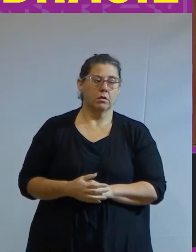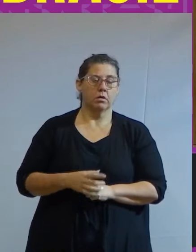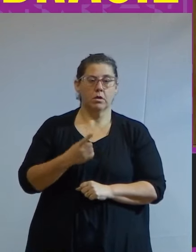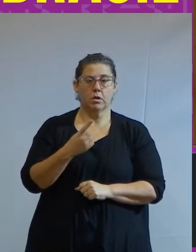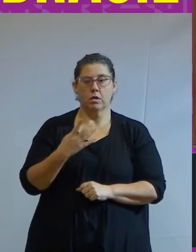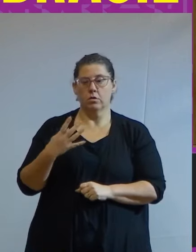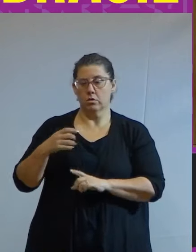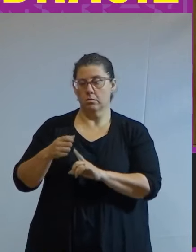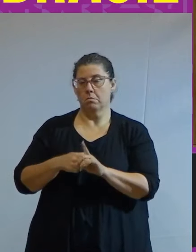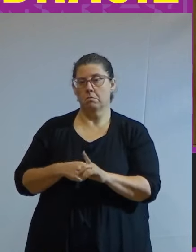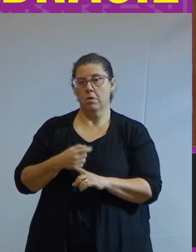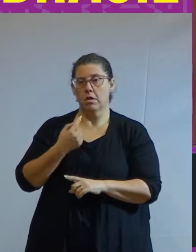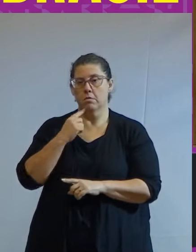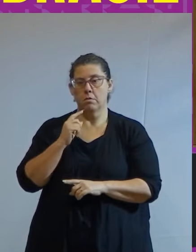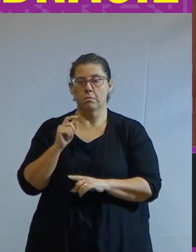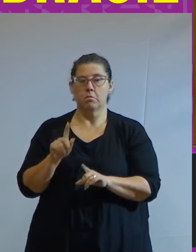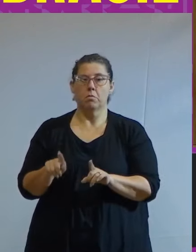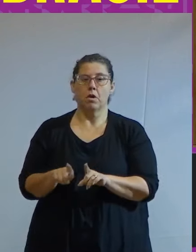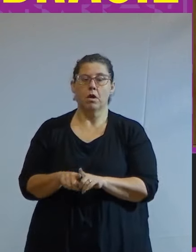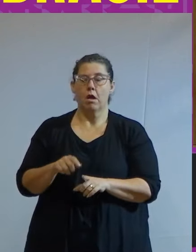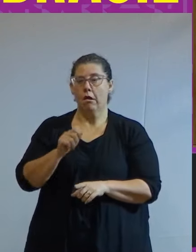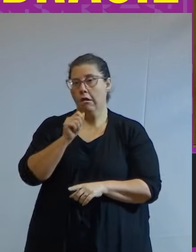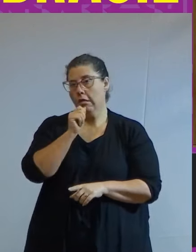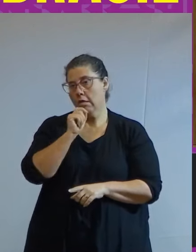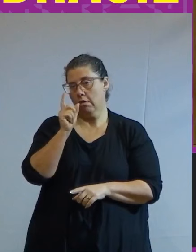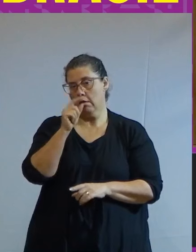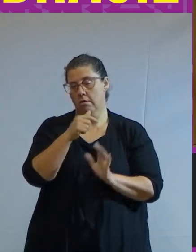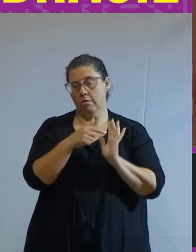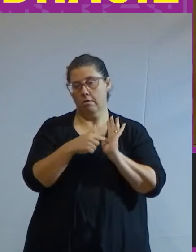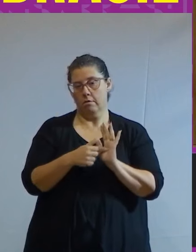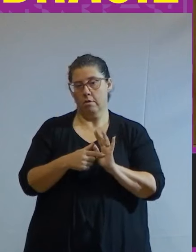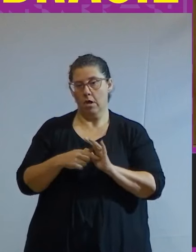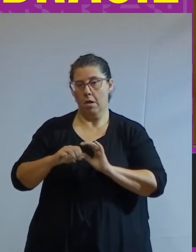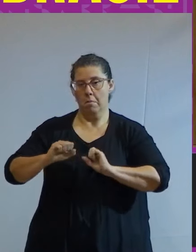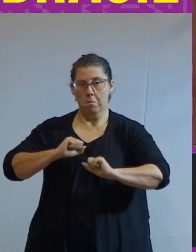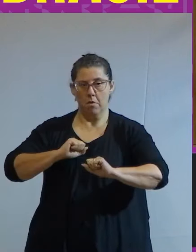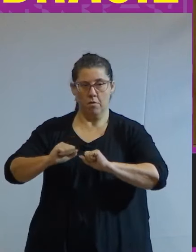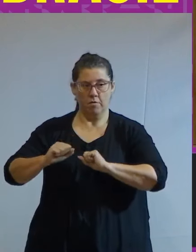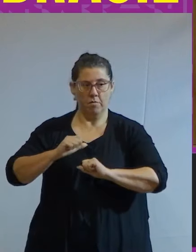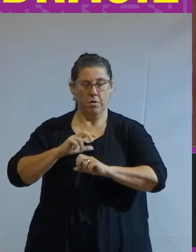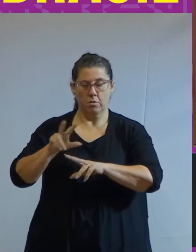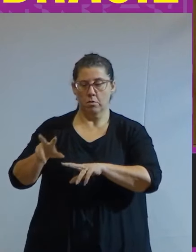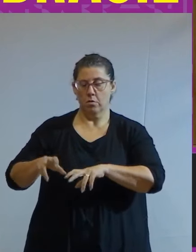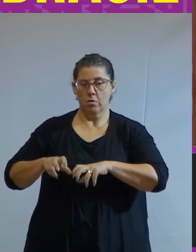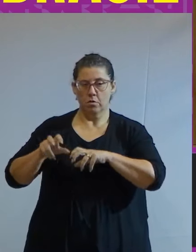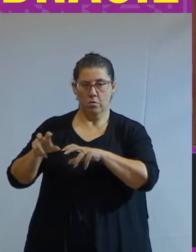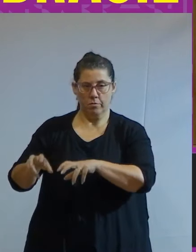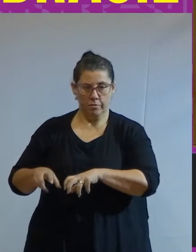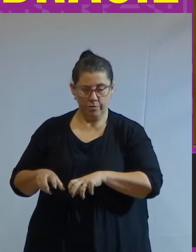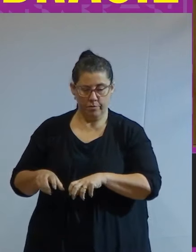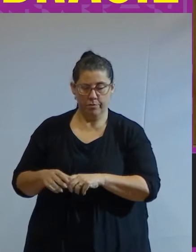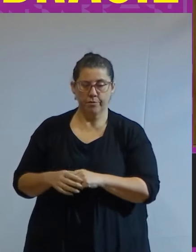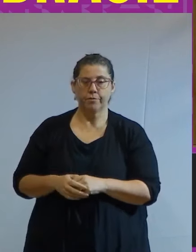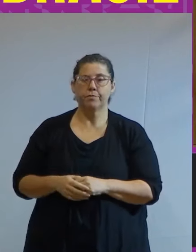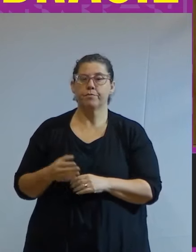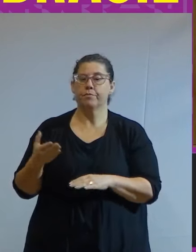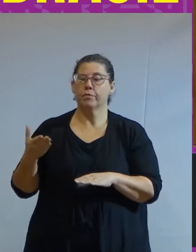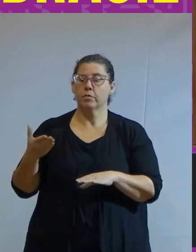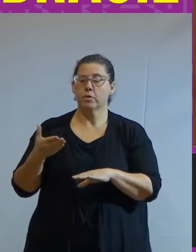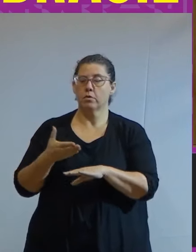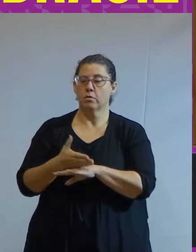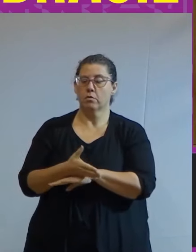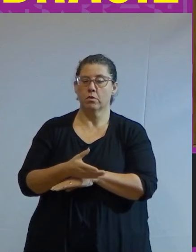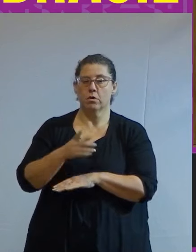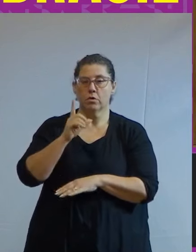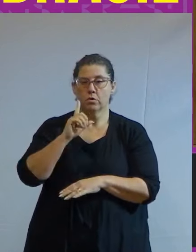de maio pois ainda que pouco expressivo o movimento composto por fazendeiros escravagistas entrou em ação